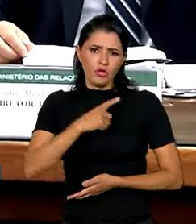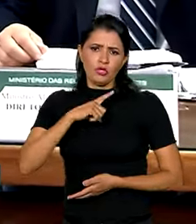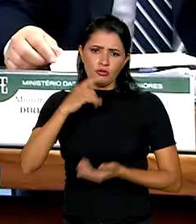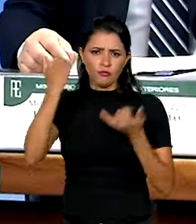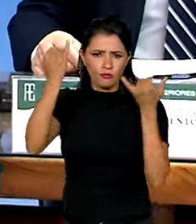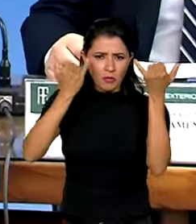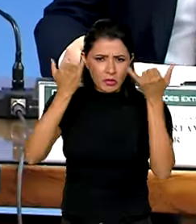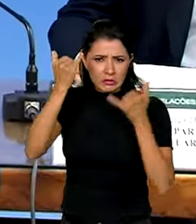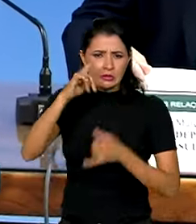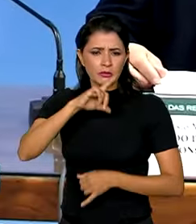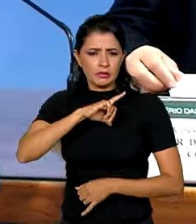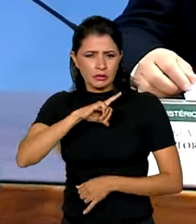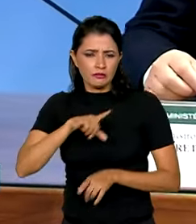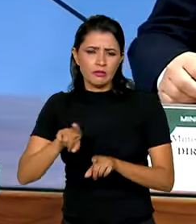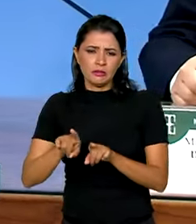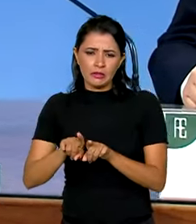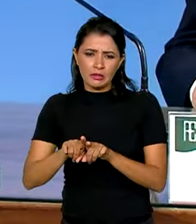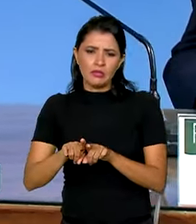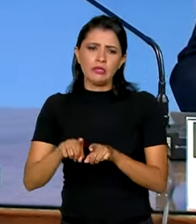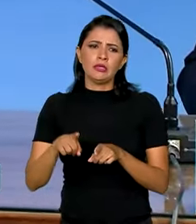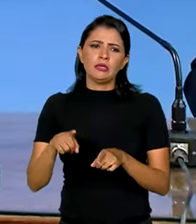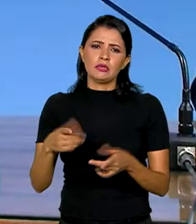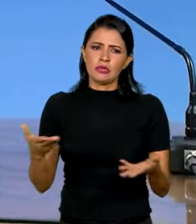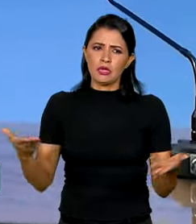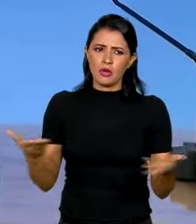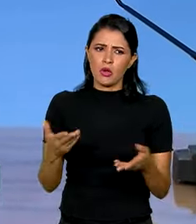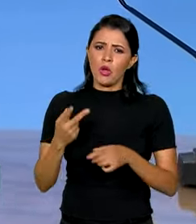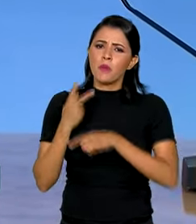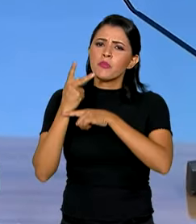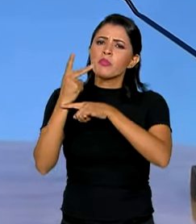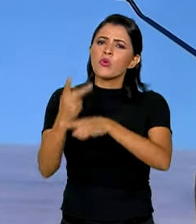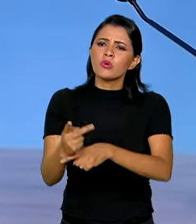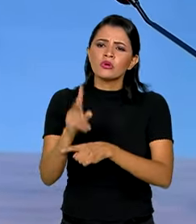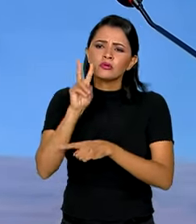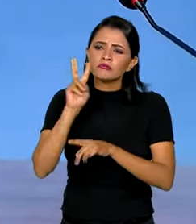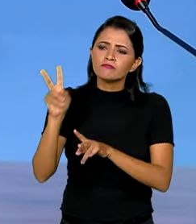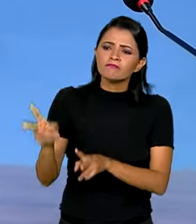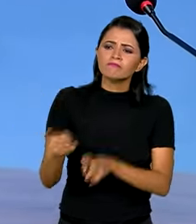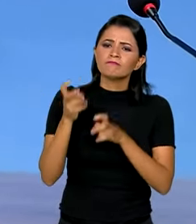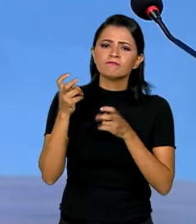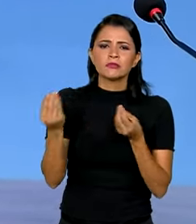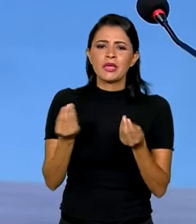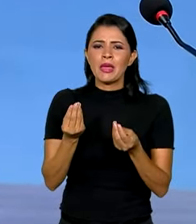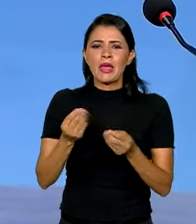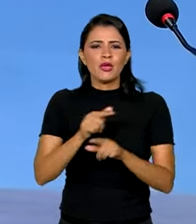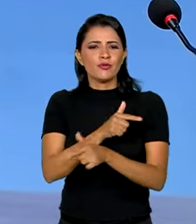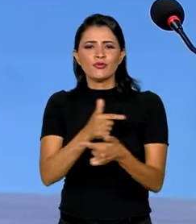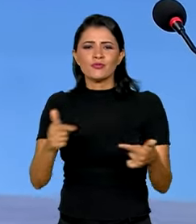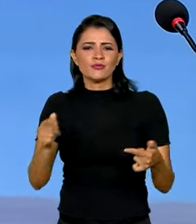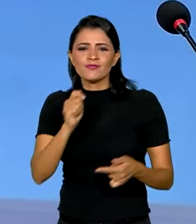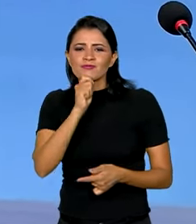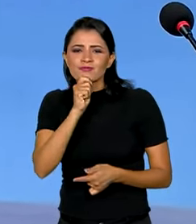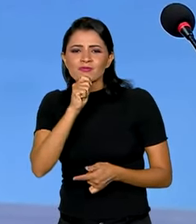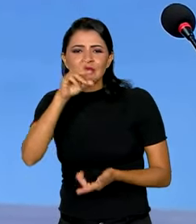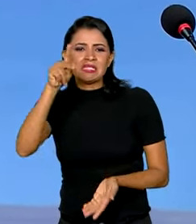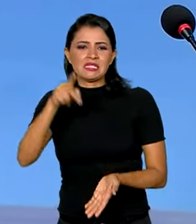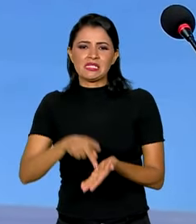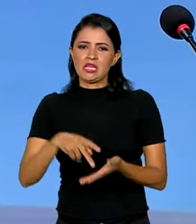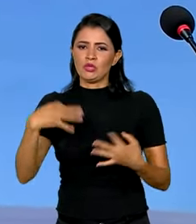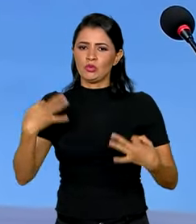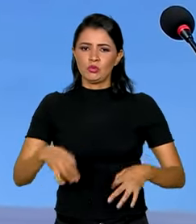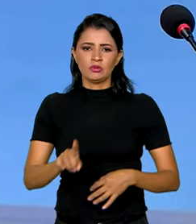informação também e estamos procurando verificá-la, mas não temos ainda confirmação